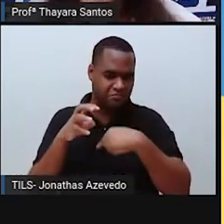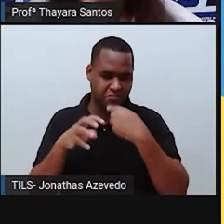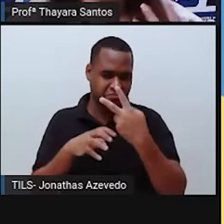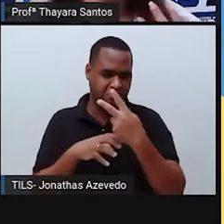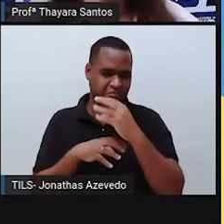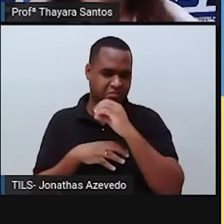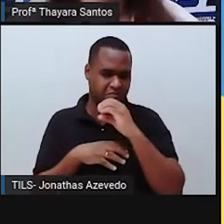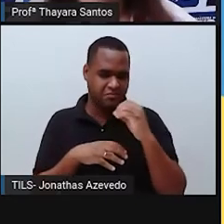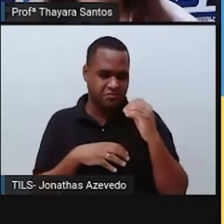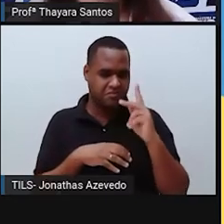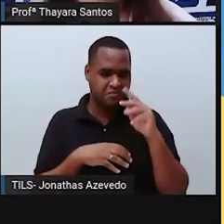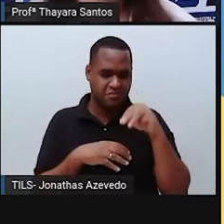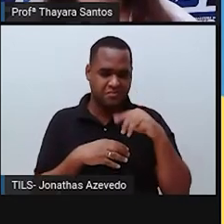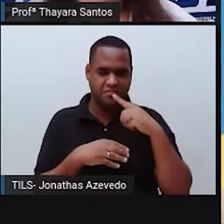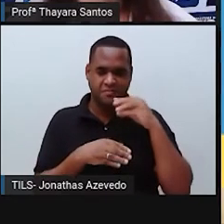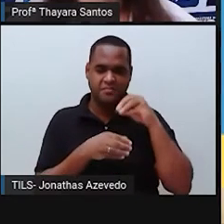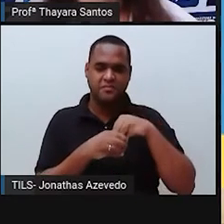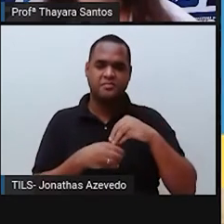internamente.